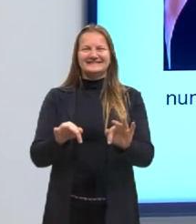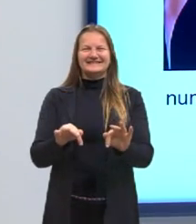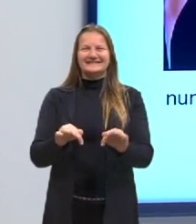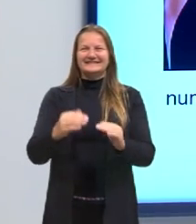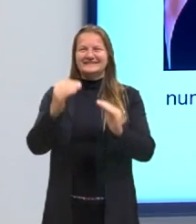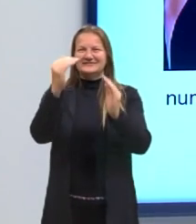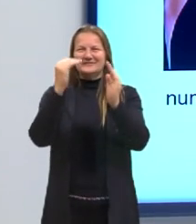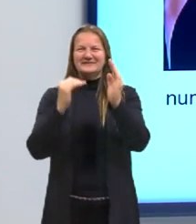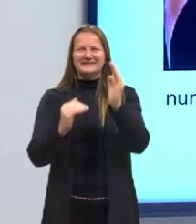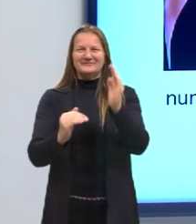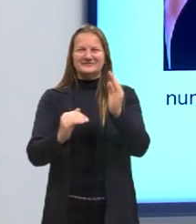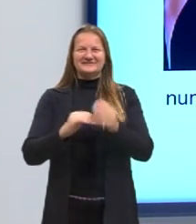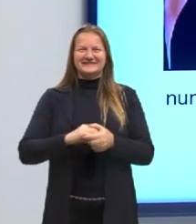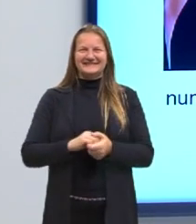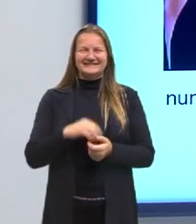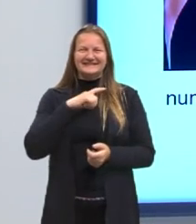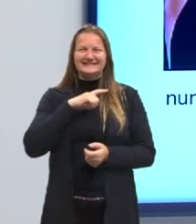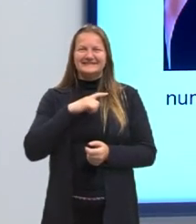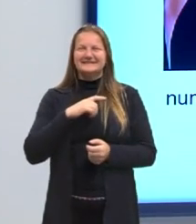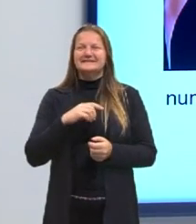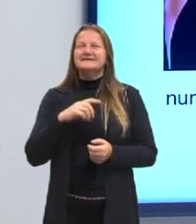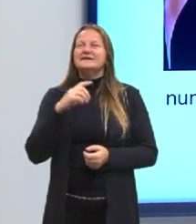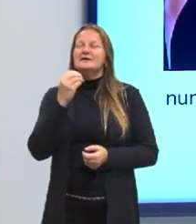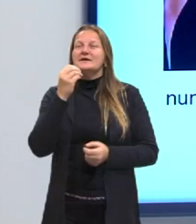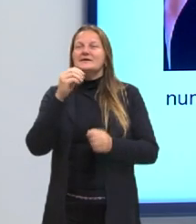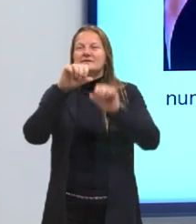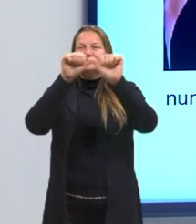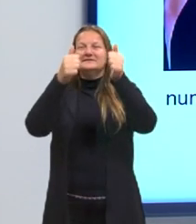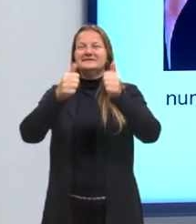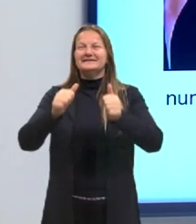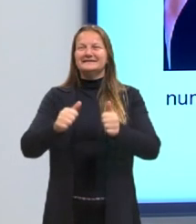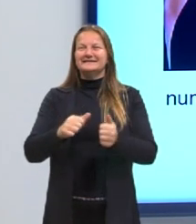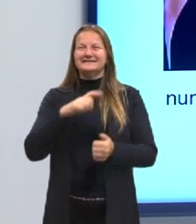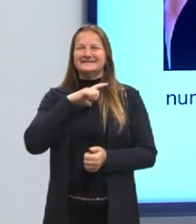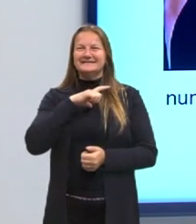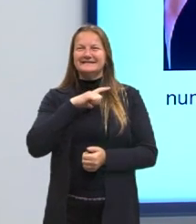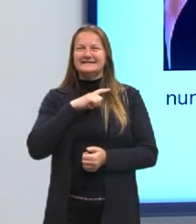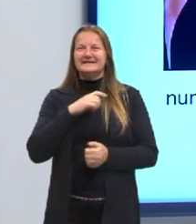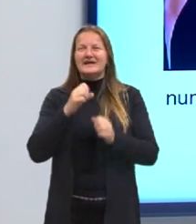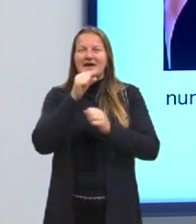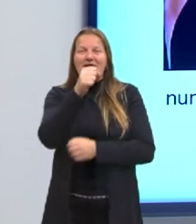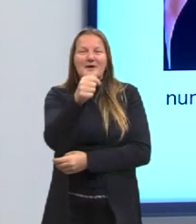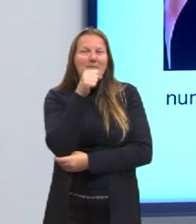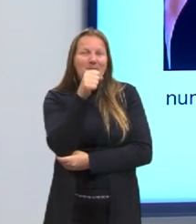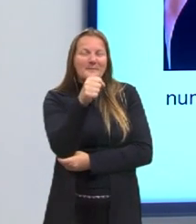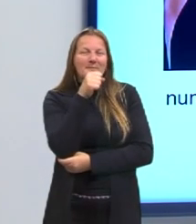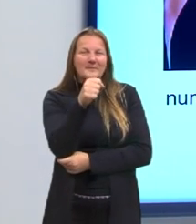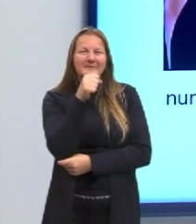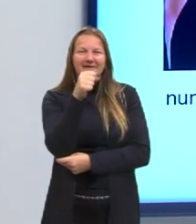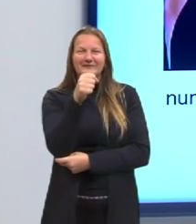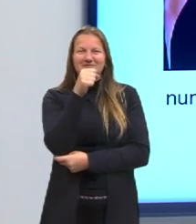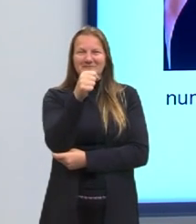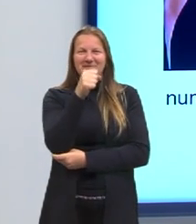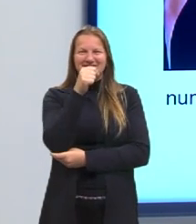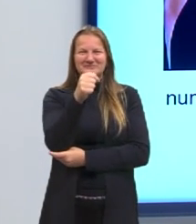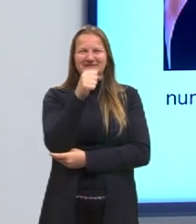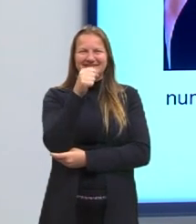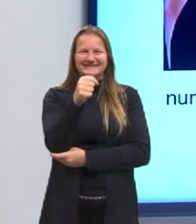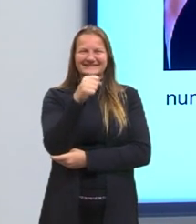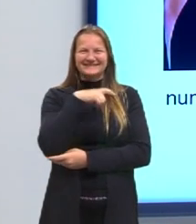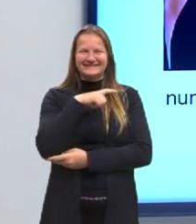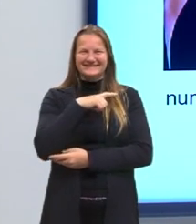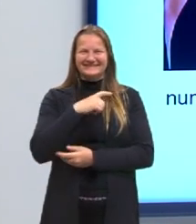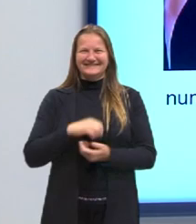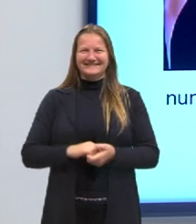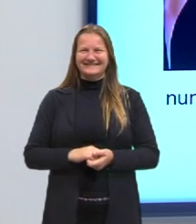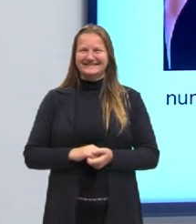nunca te pedi nada. E a imagem é uma repórter, fazendo uma reportagem, né? Enquanto isso, atrás dela tem alguém levantando um